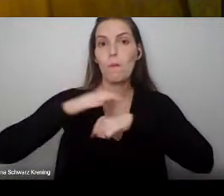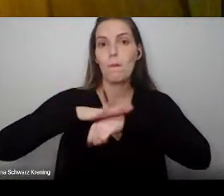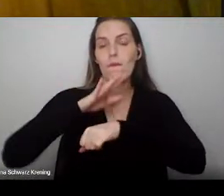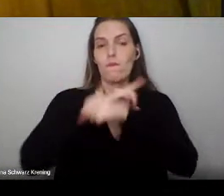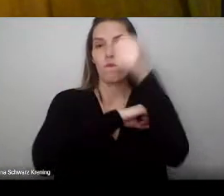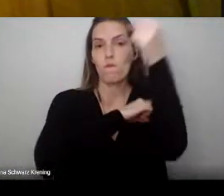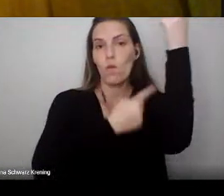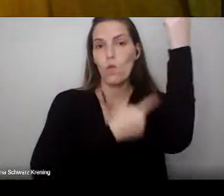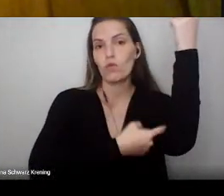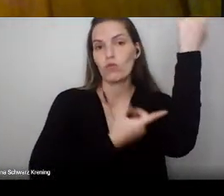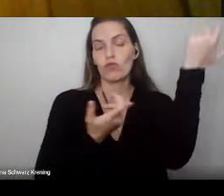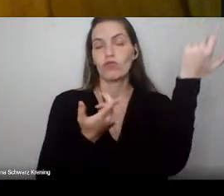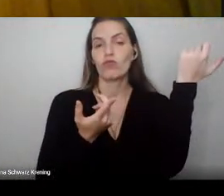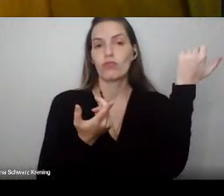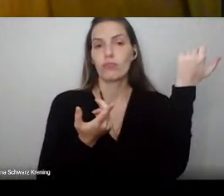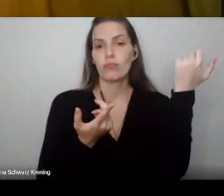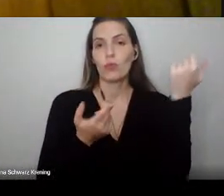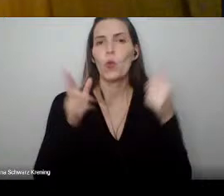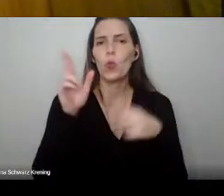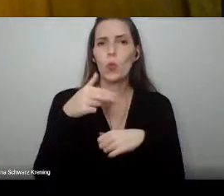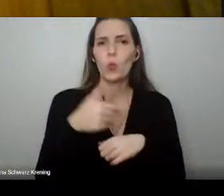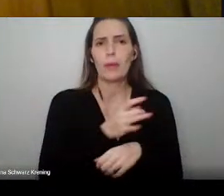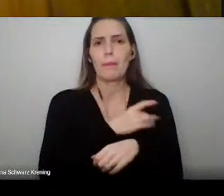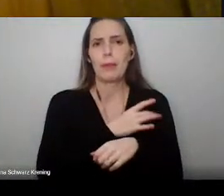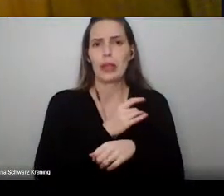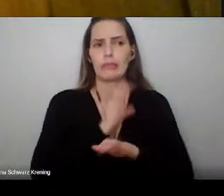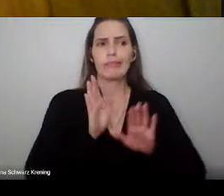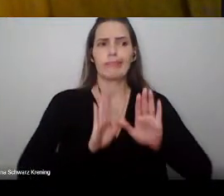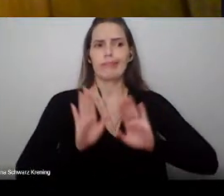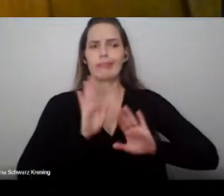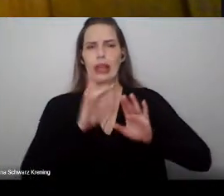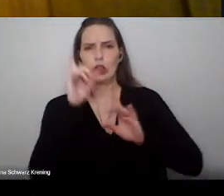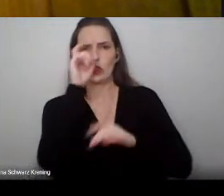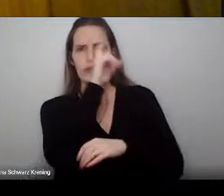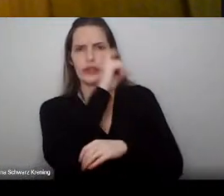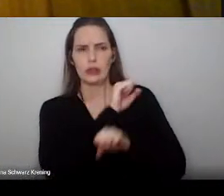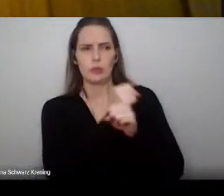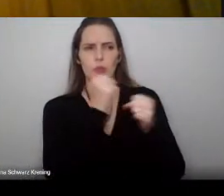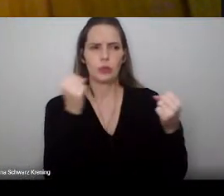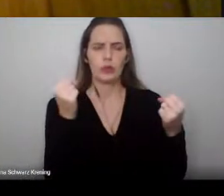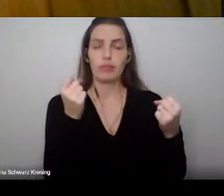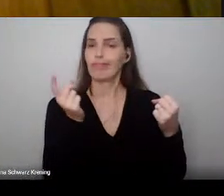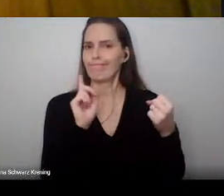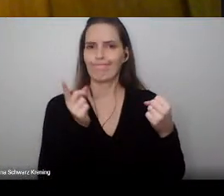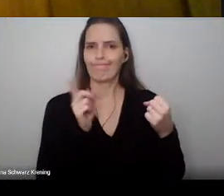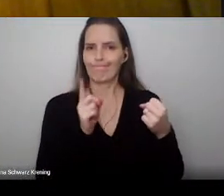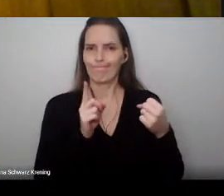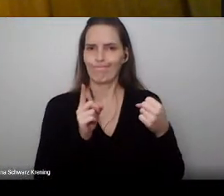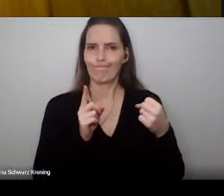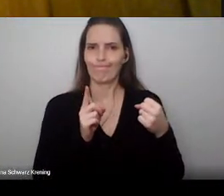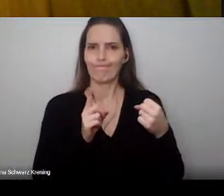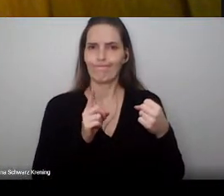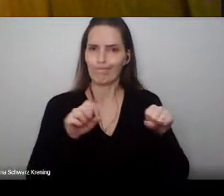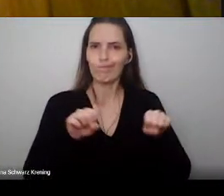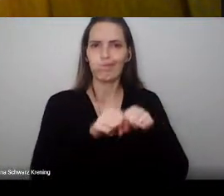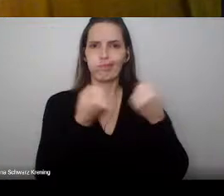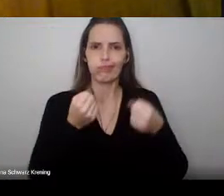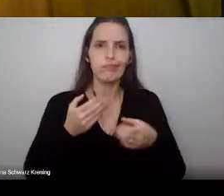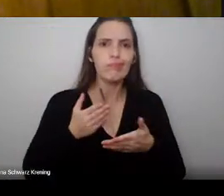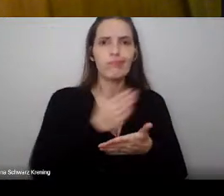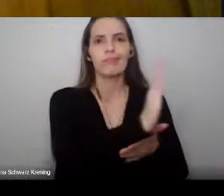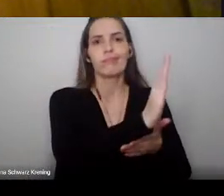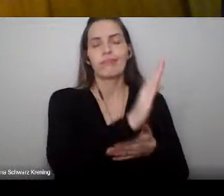em enfrentar o difícil, o aparentemente impossível. É por ali que vocês vão encontrar o caminho da realização.